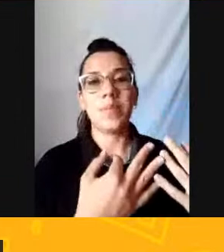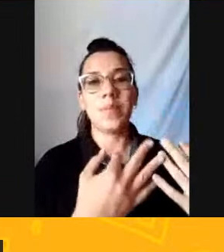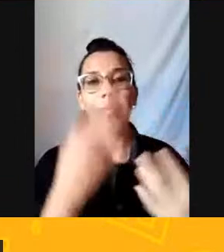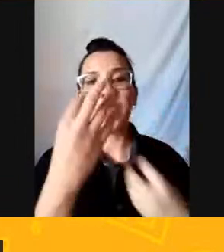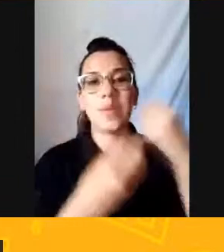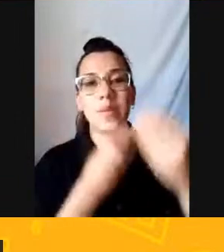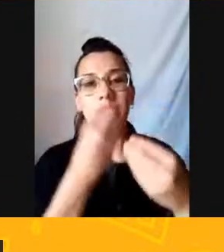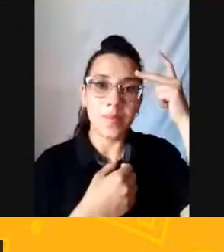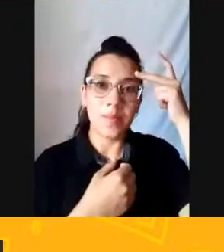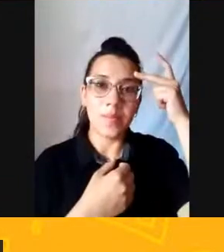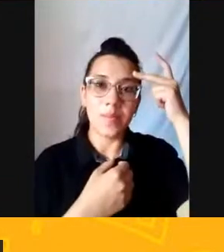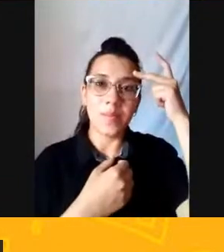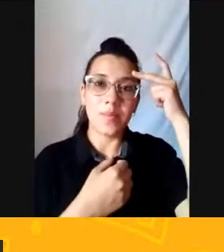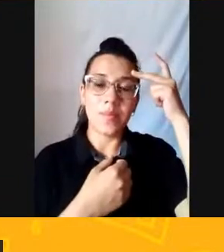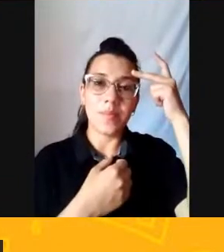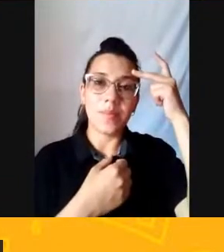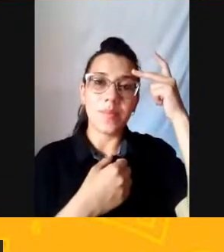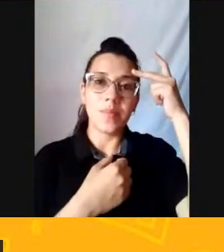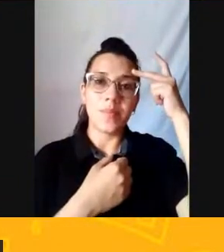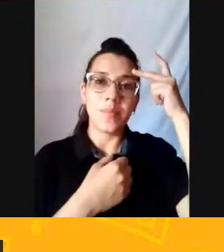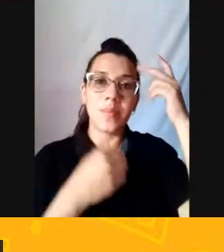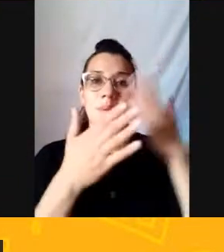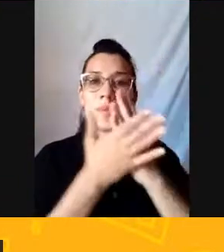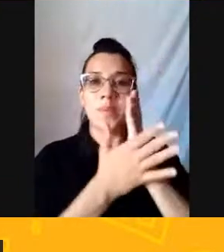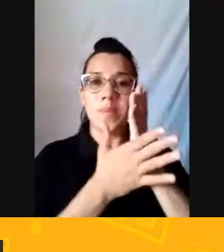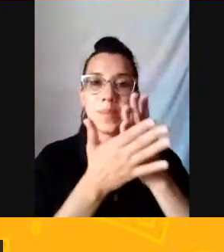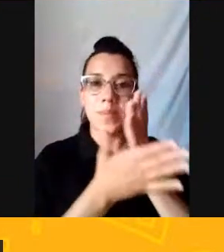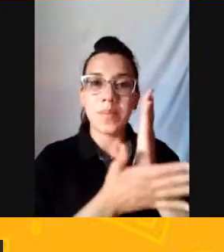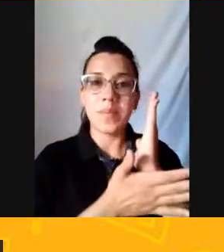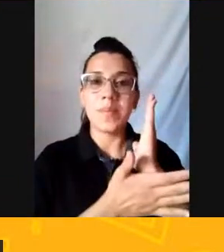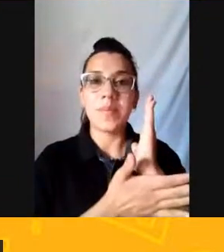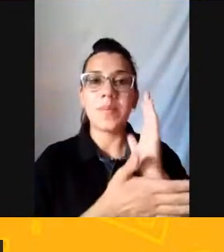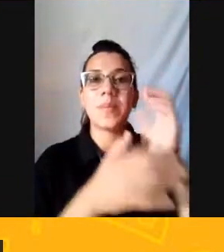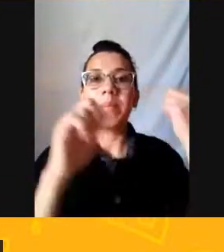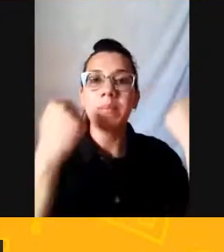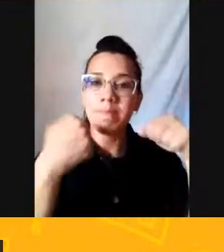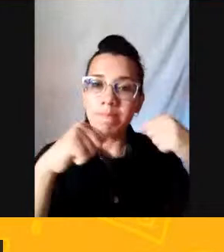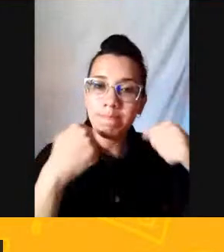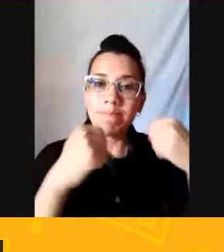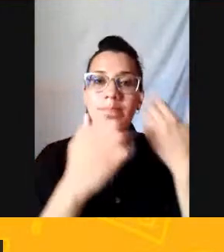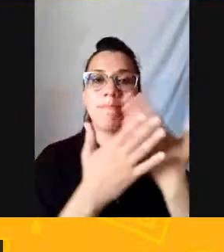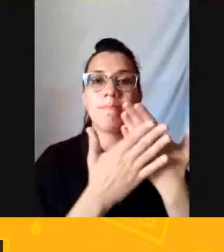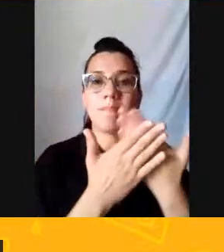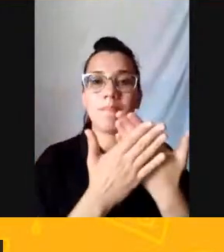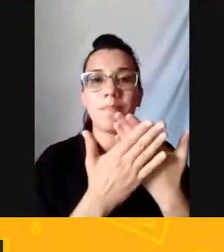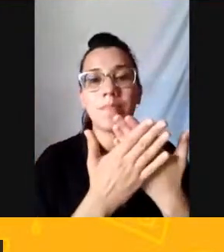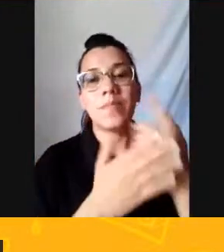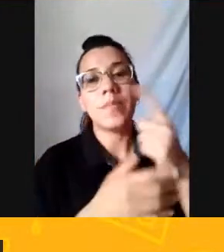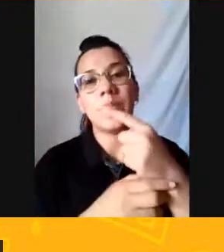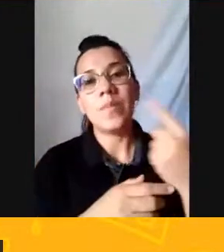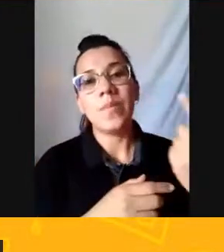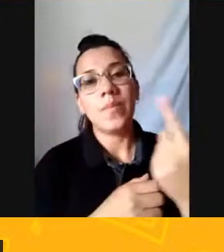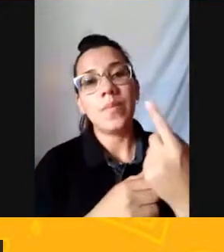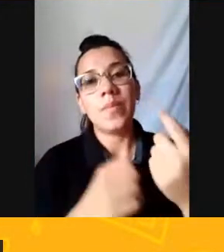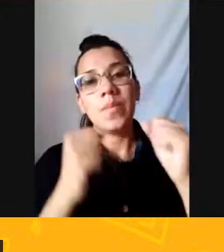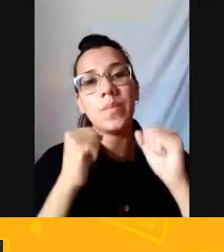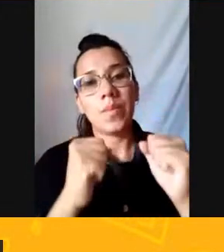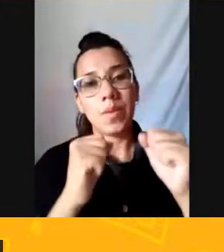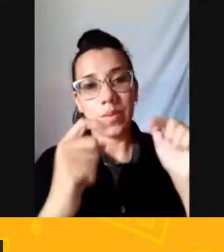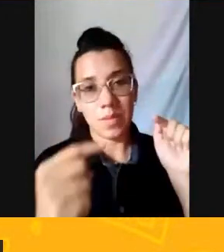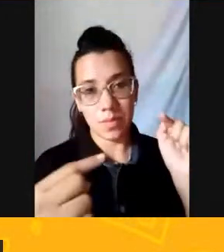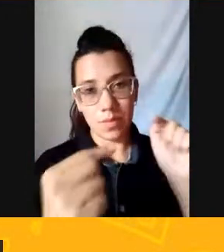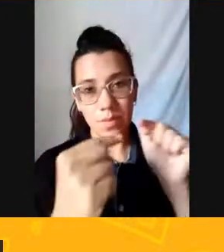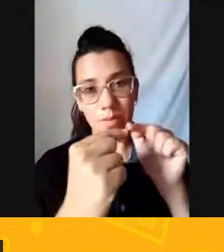Pra passar Elas Precisam Estudar Mas que a gente Pode ter um objetivo De não ser Só 70